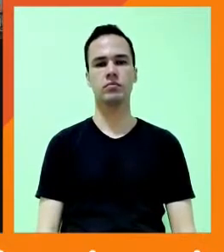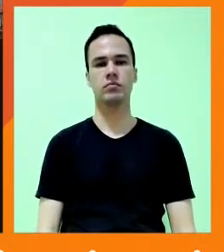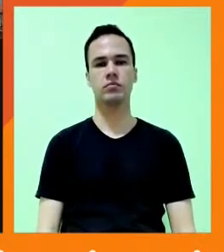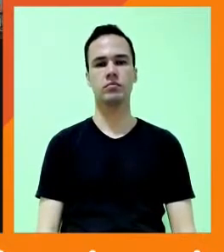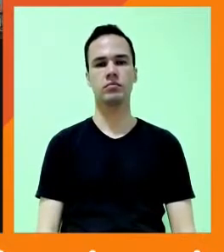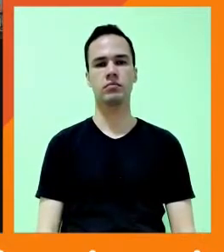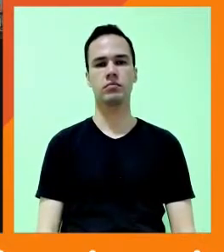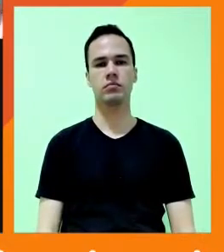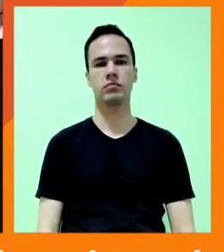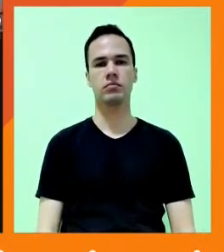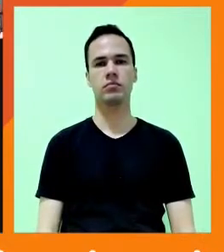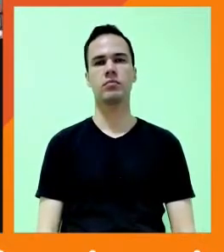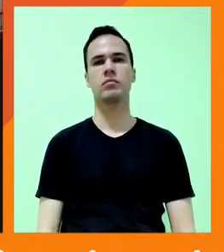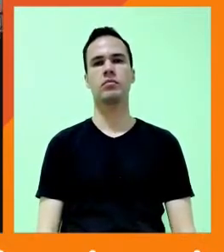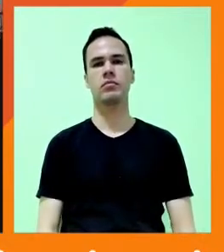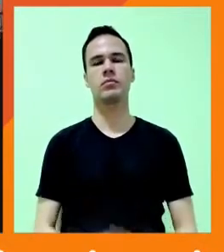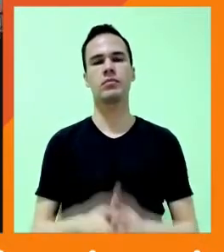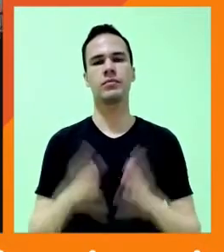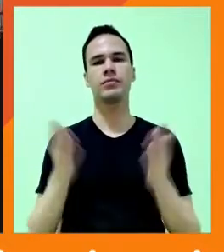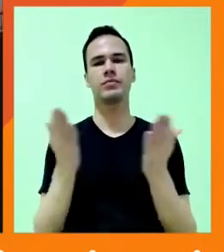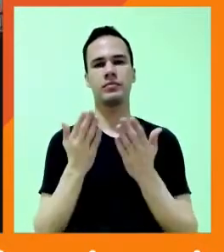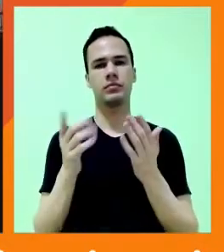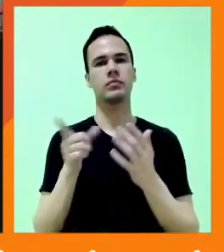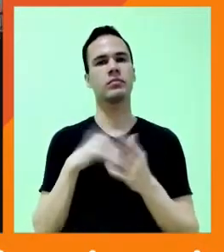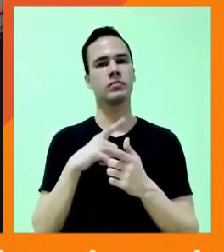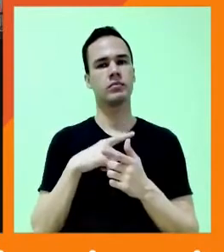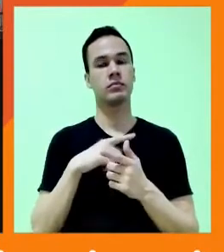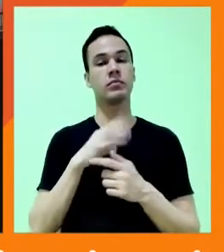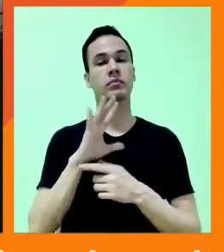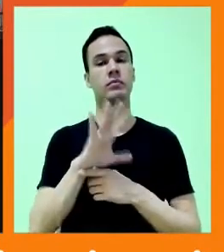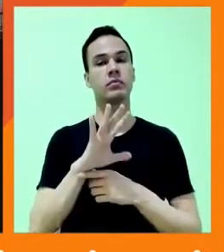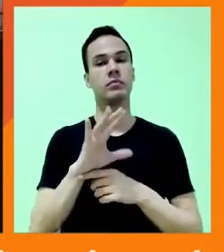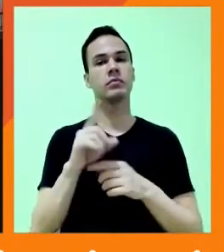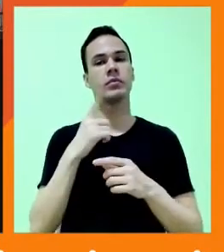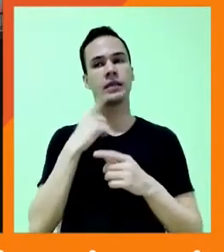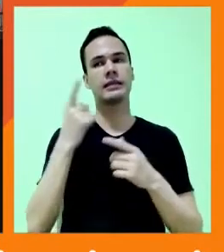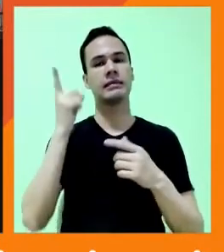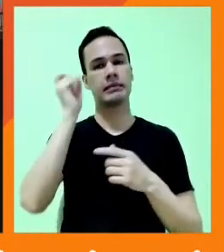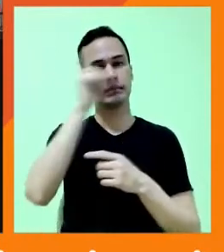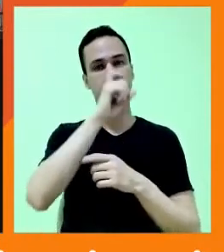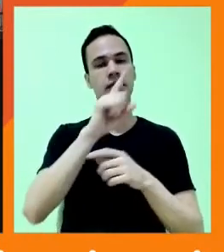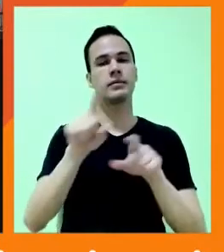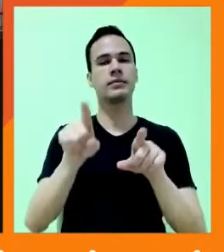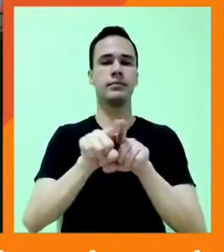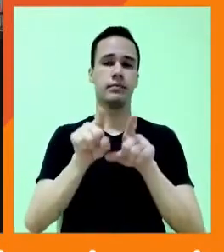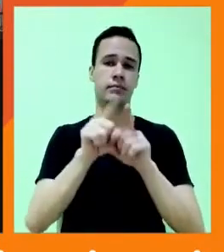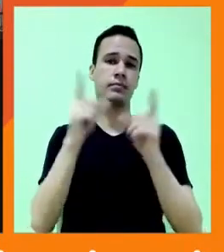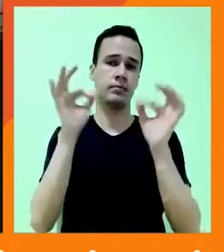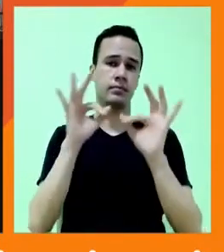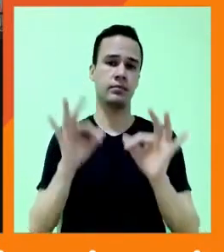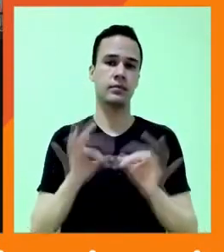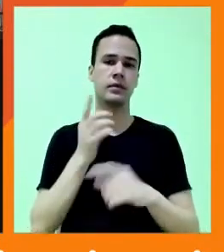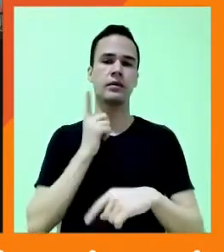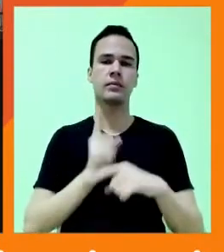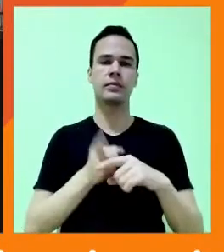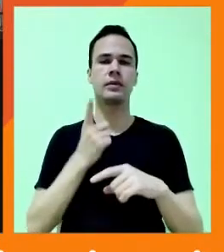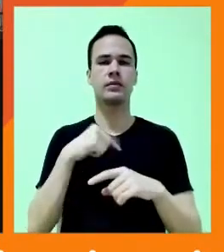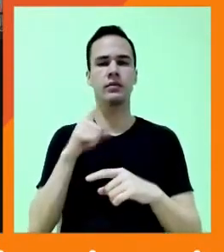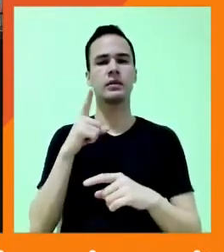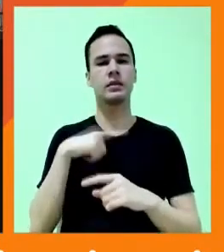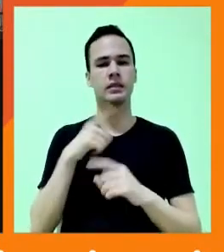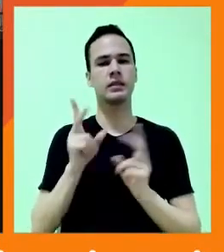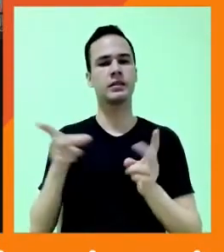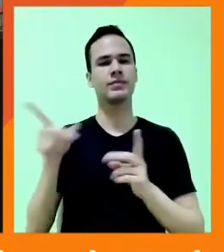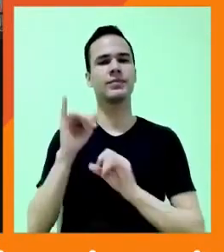E aqui a gente traz a treta, mas a gente também traz a alegria. Porque não tem nenhum dia que a gente não se depare nessa internet com a